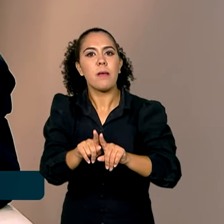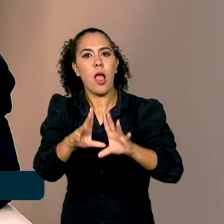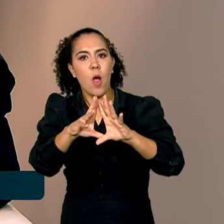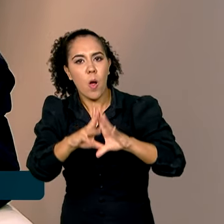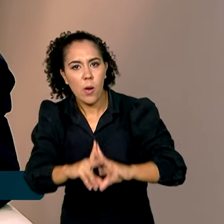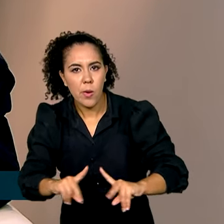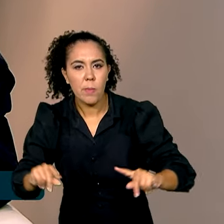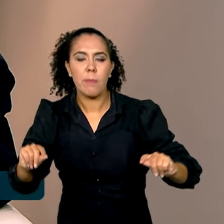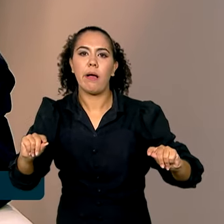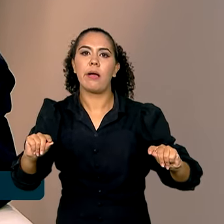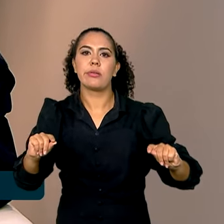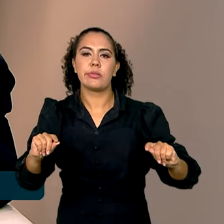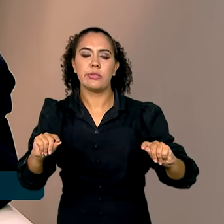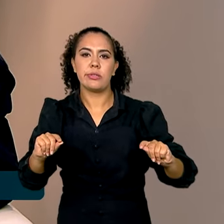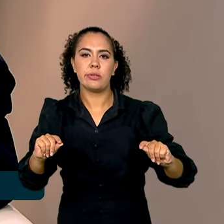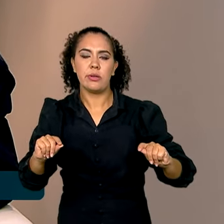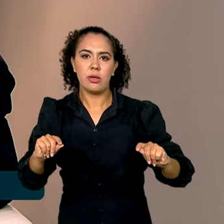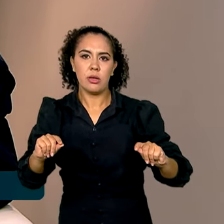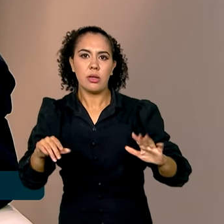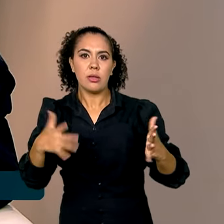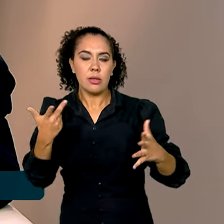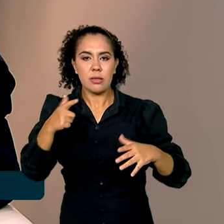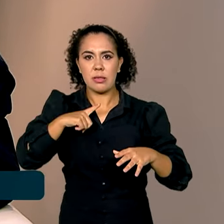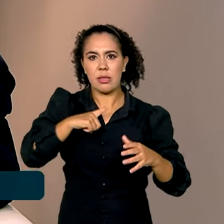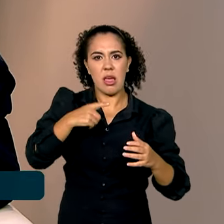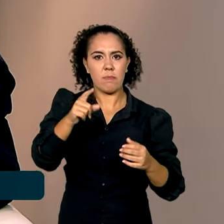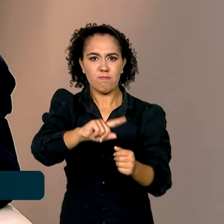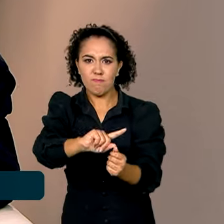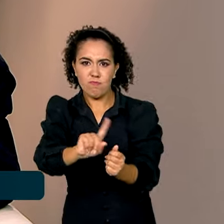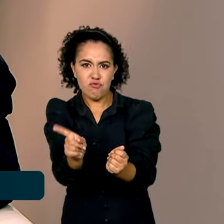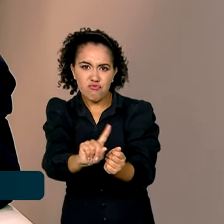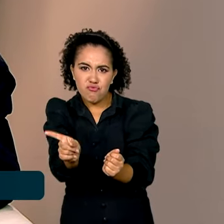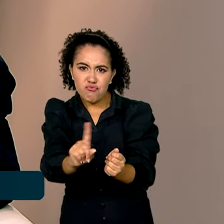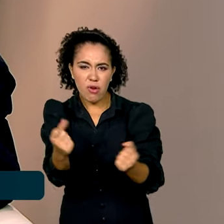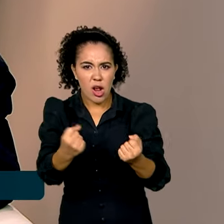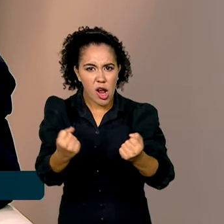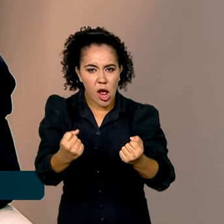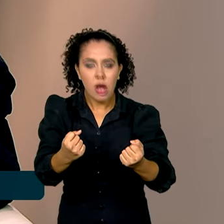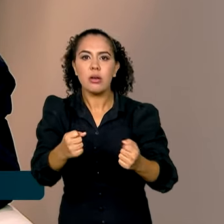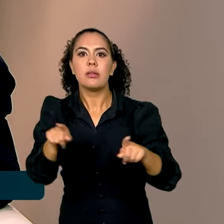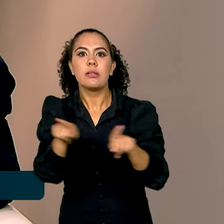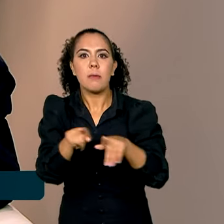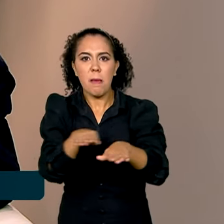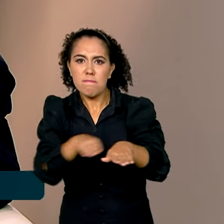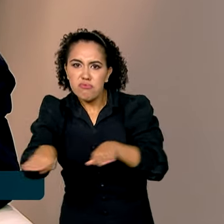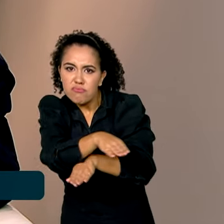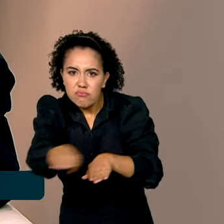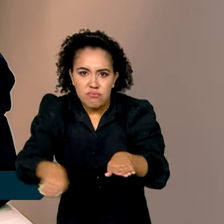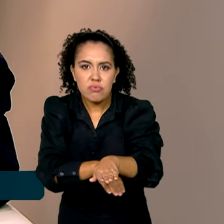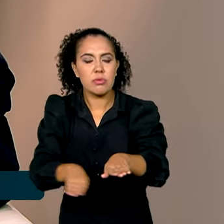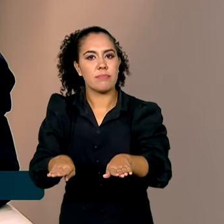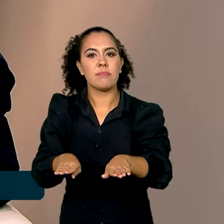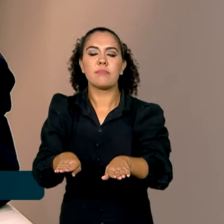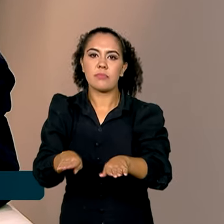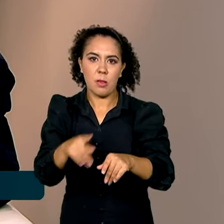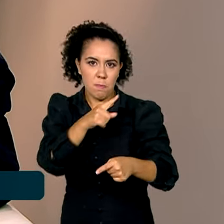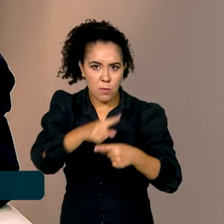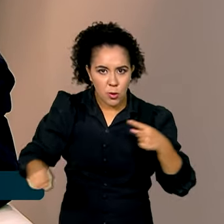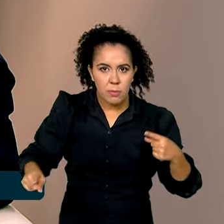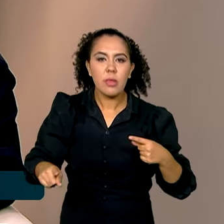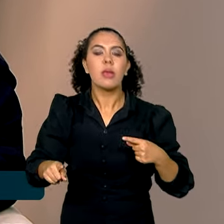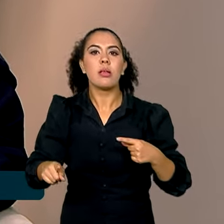excesso de velocidade, a ultrapassagem em locais indevidos. E